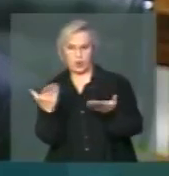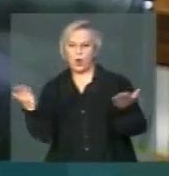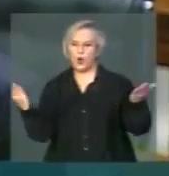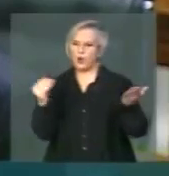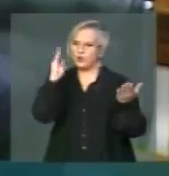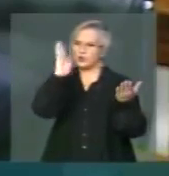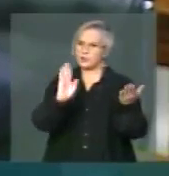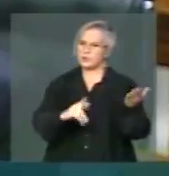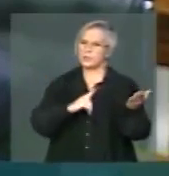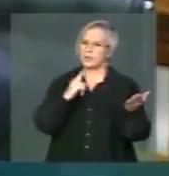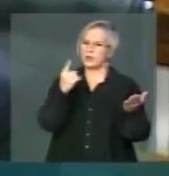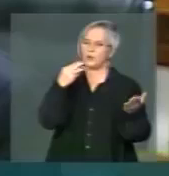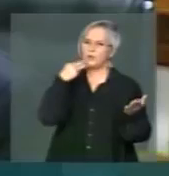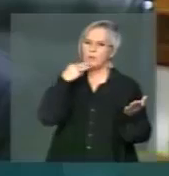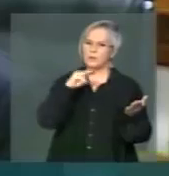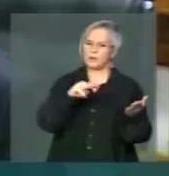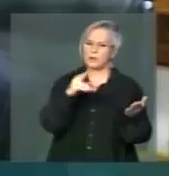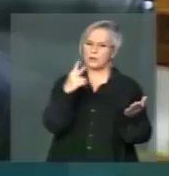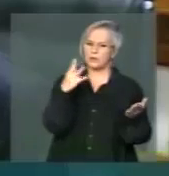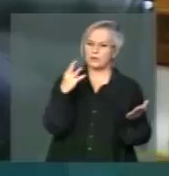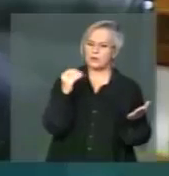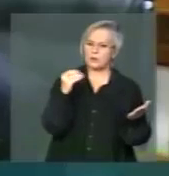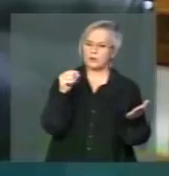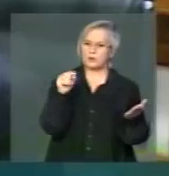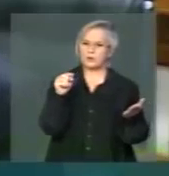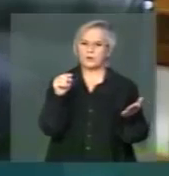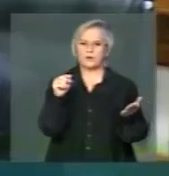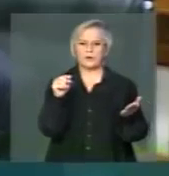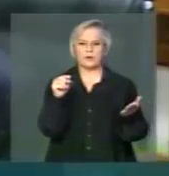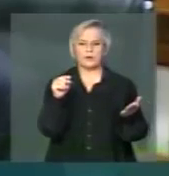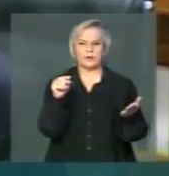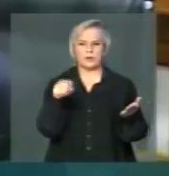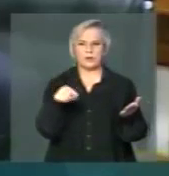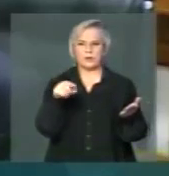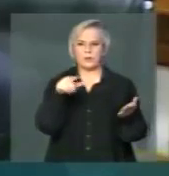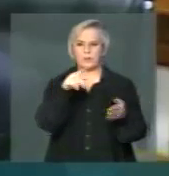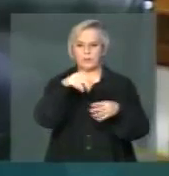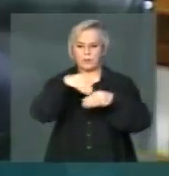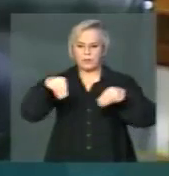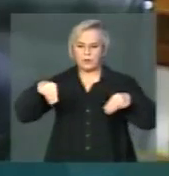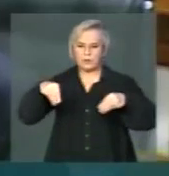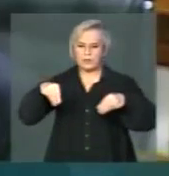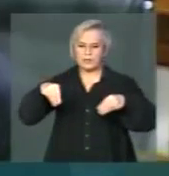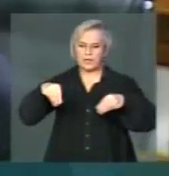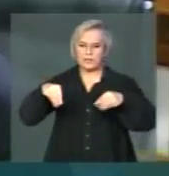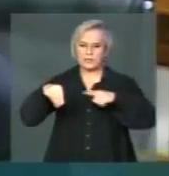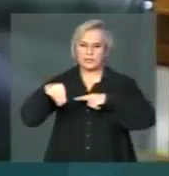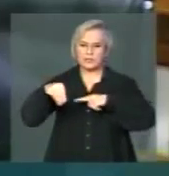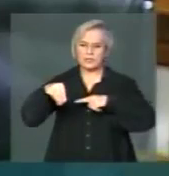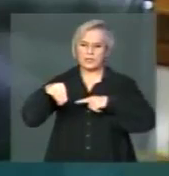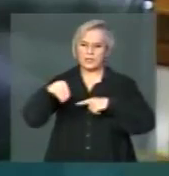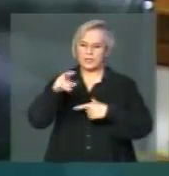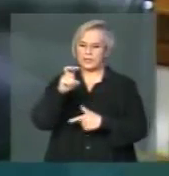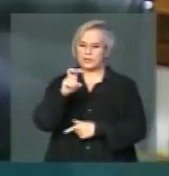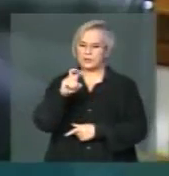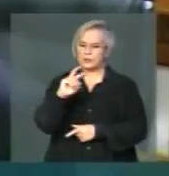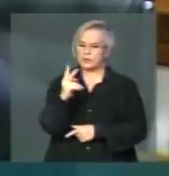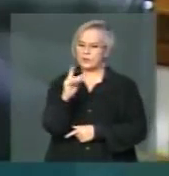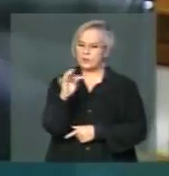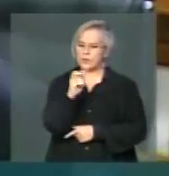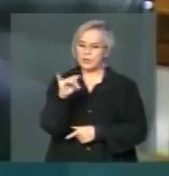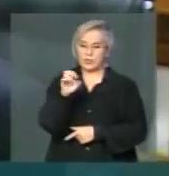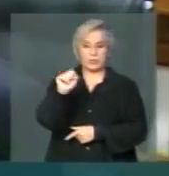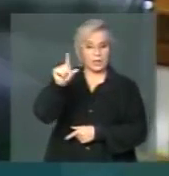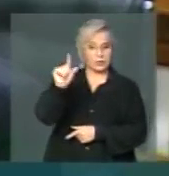1 milhão e 840 mil propriedades com menos de 5 hectares. Não era melhor tornar o CAR para esse extrato